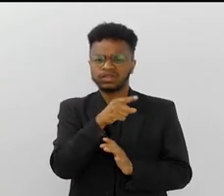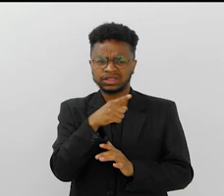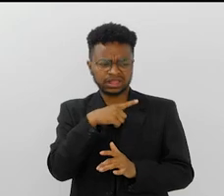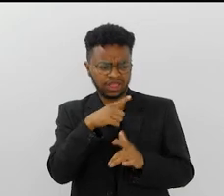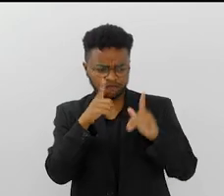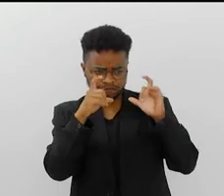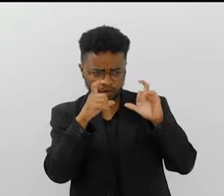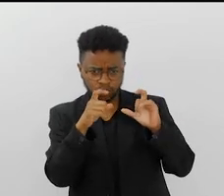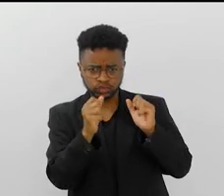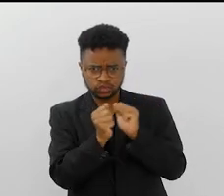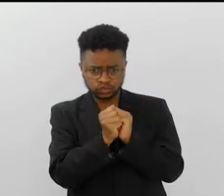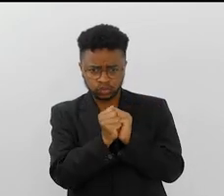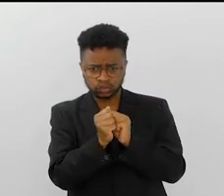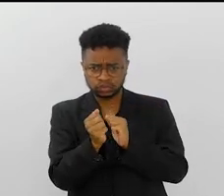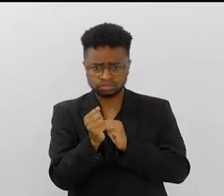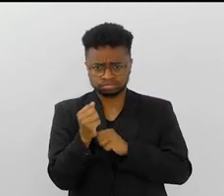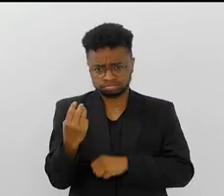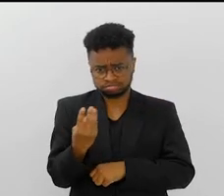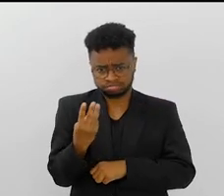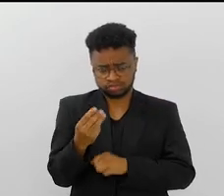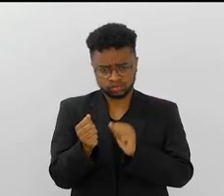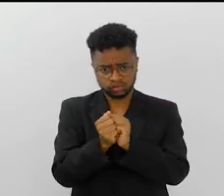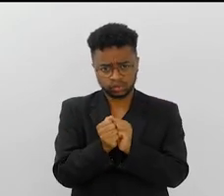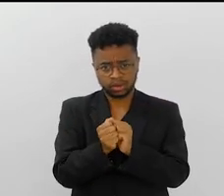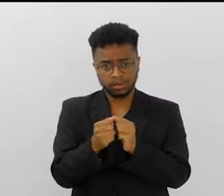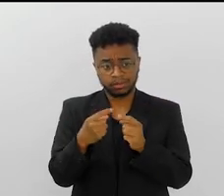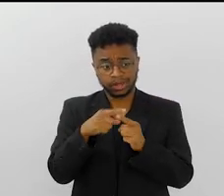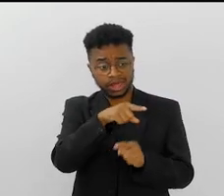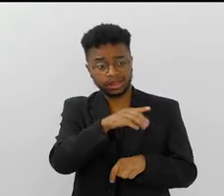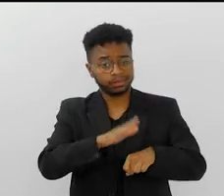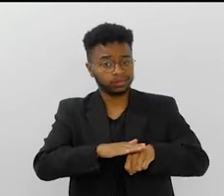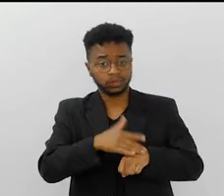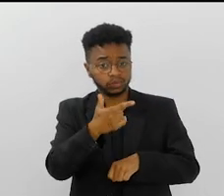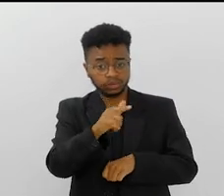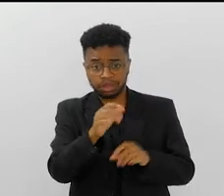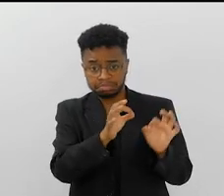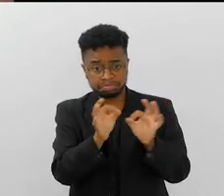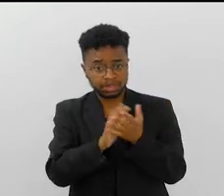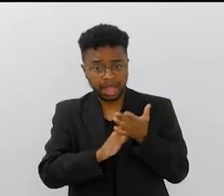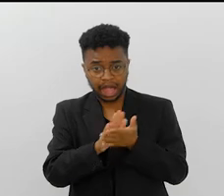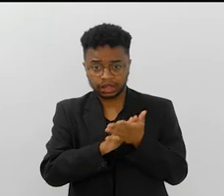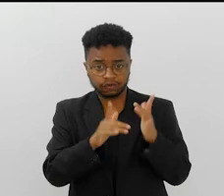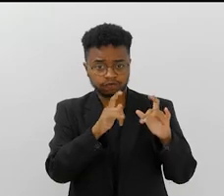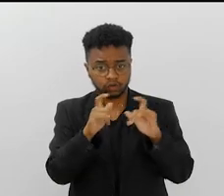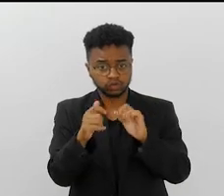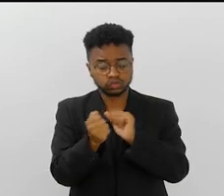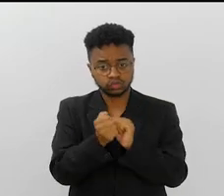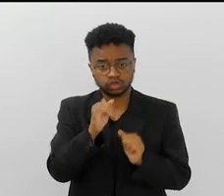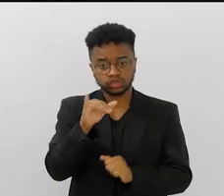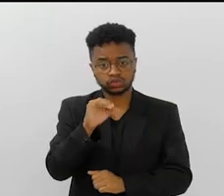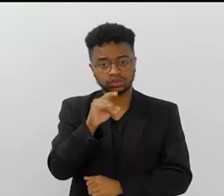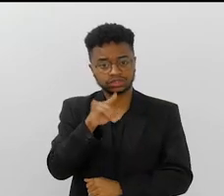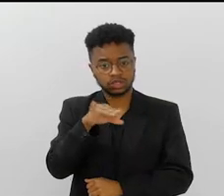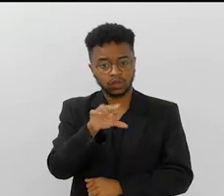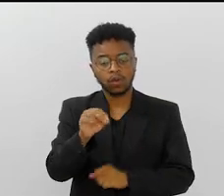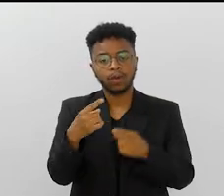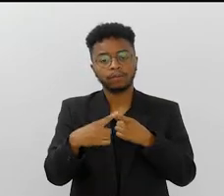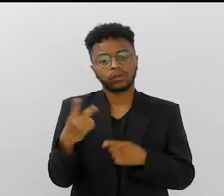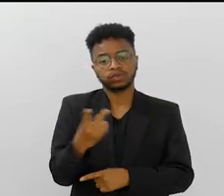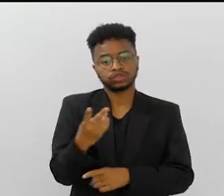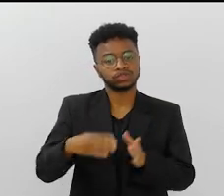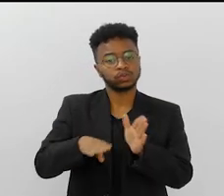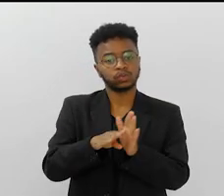se eu tinha uma foto dele com o Joãozinho 30. Porque ele não tinha. Ele não tinha nenhuma foto com o Joãozinho 30. Eles, que são